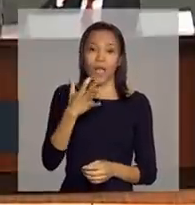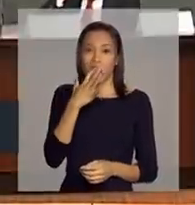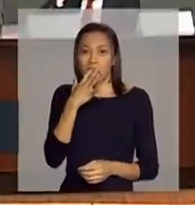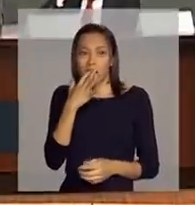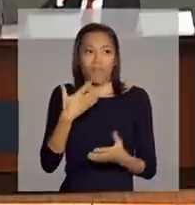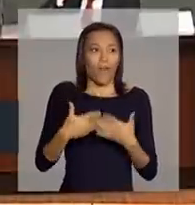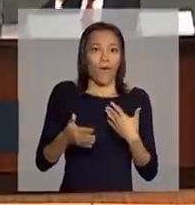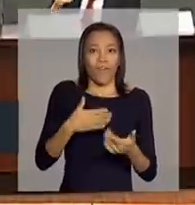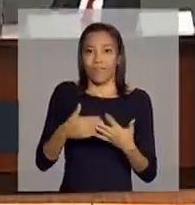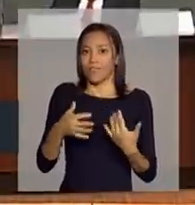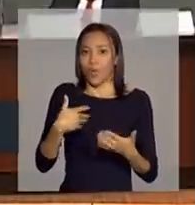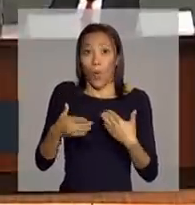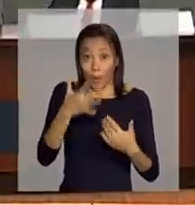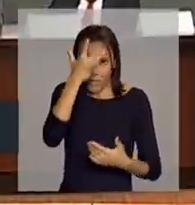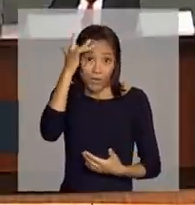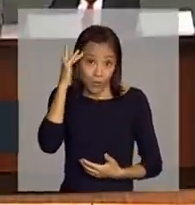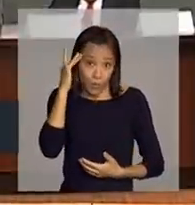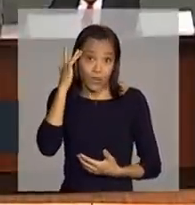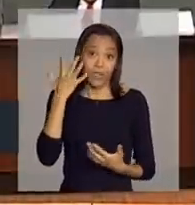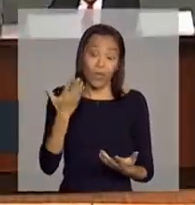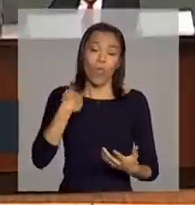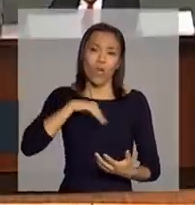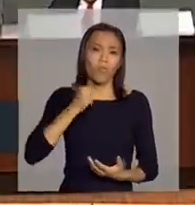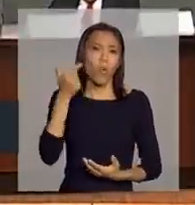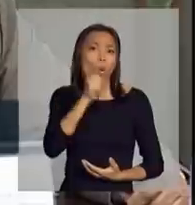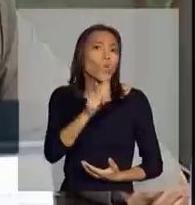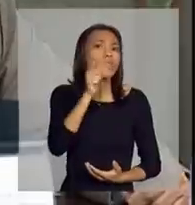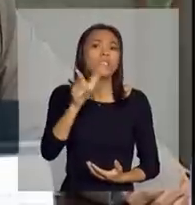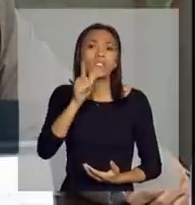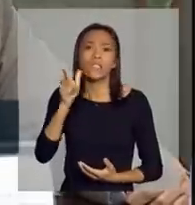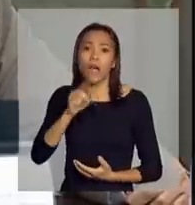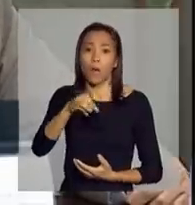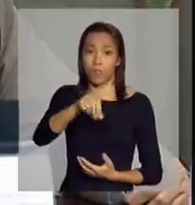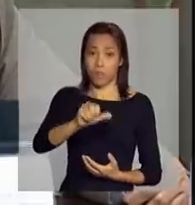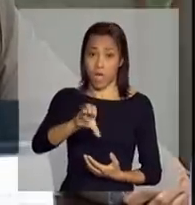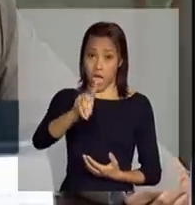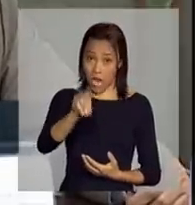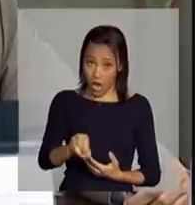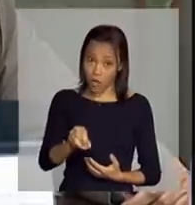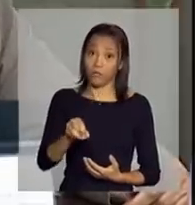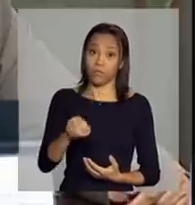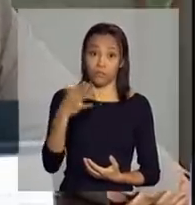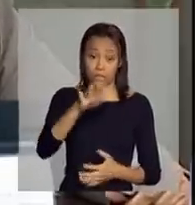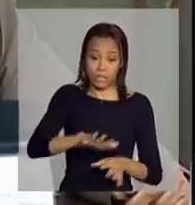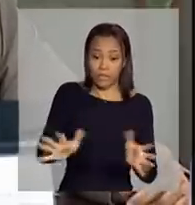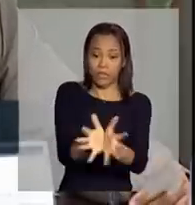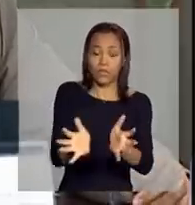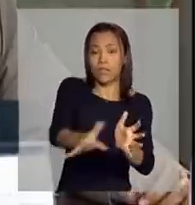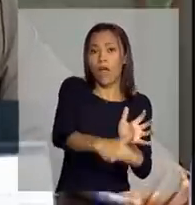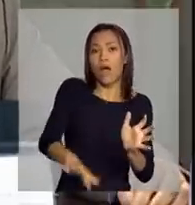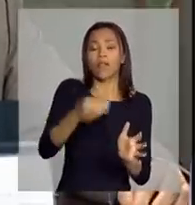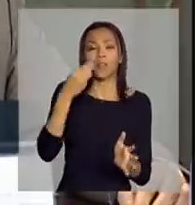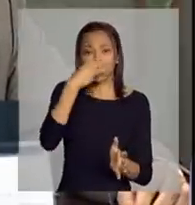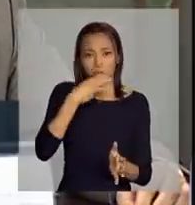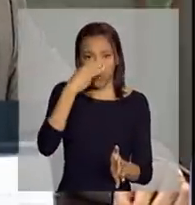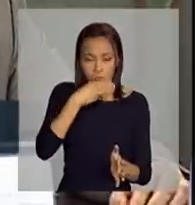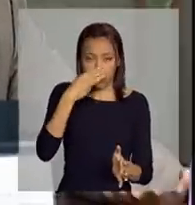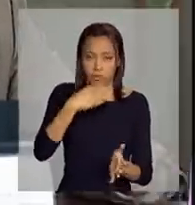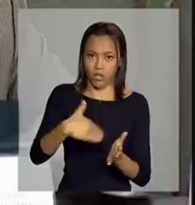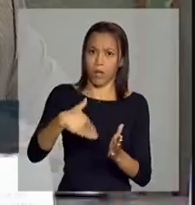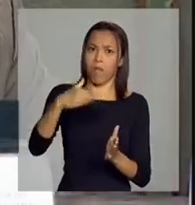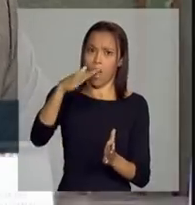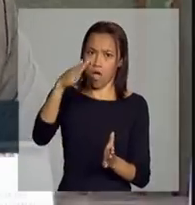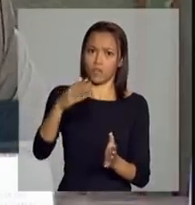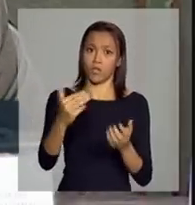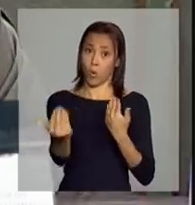diabético. Então, vamos realmente conquistar o mercado de açúcar. A rentabilidade nesse produto ainda é maior do que do